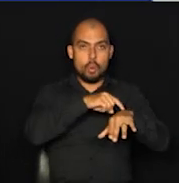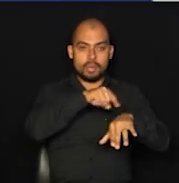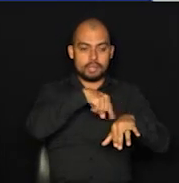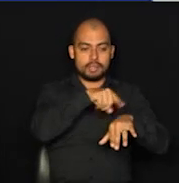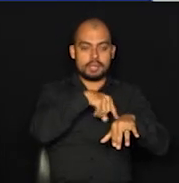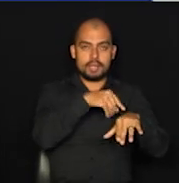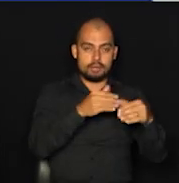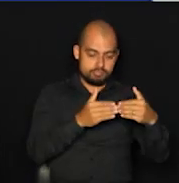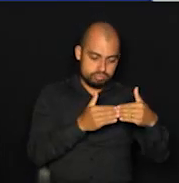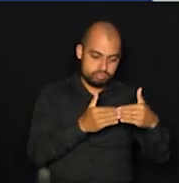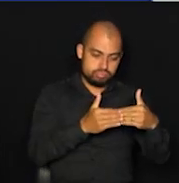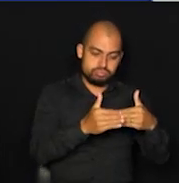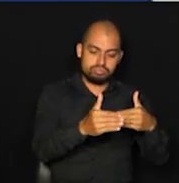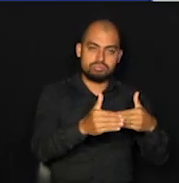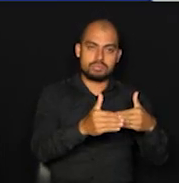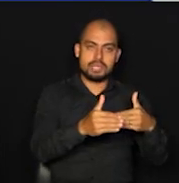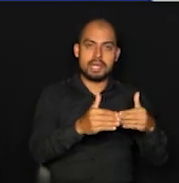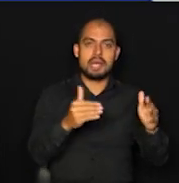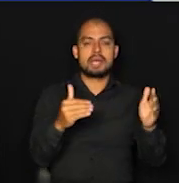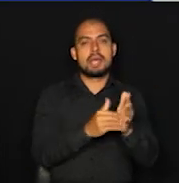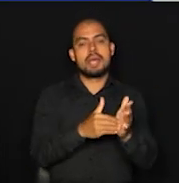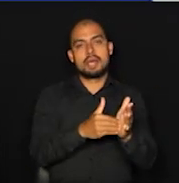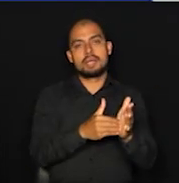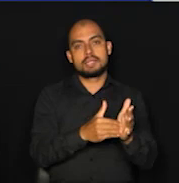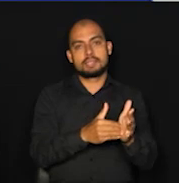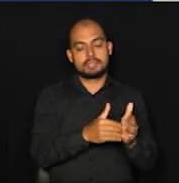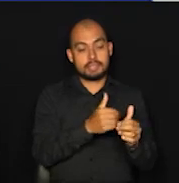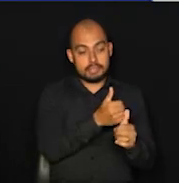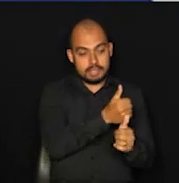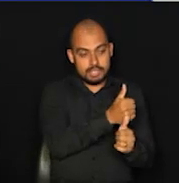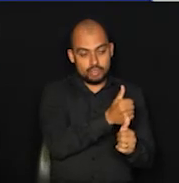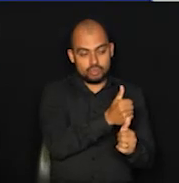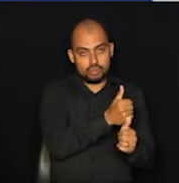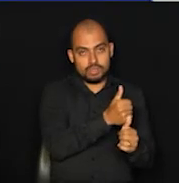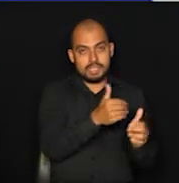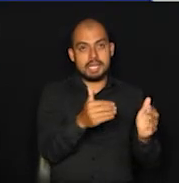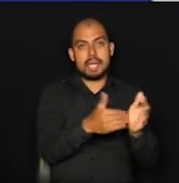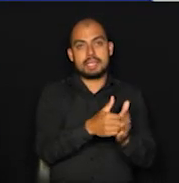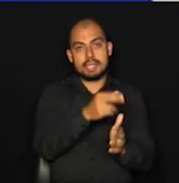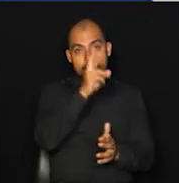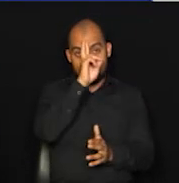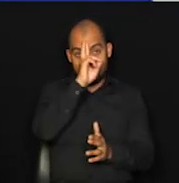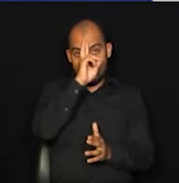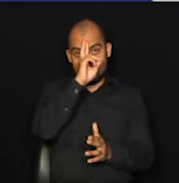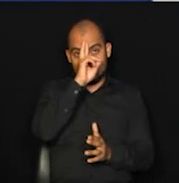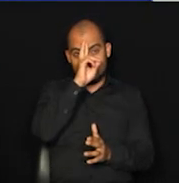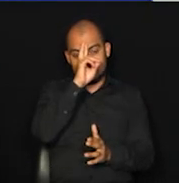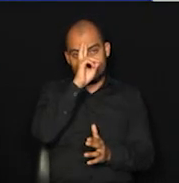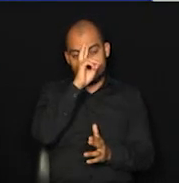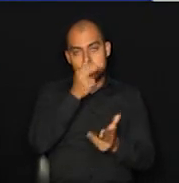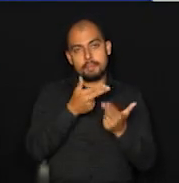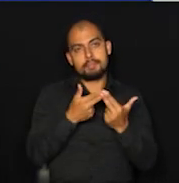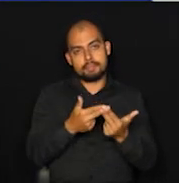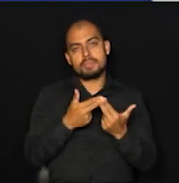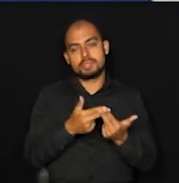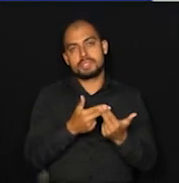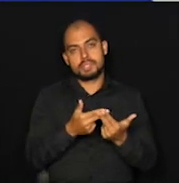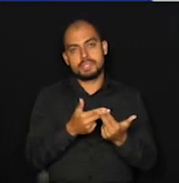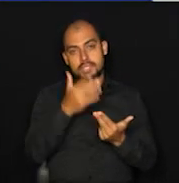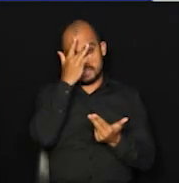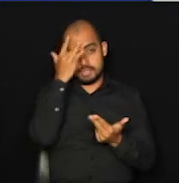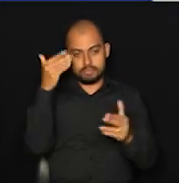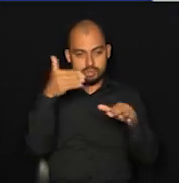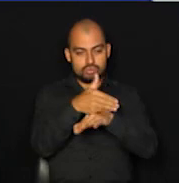sim, dentro da minha competência, o horário das 11 para meia-noite como tolerância de permanência